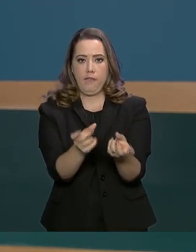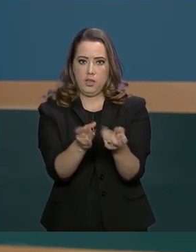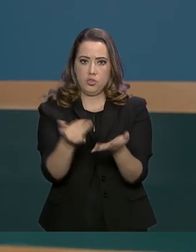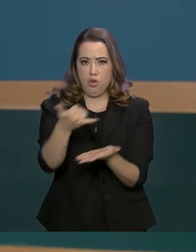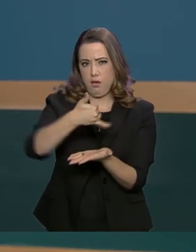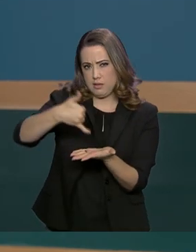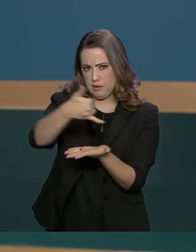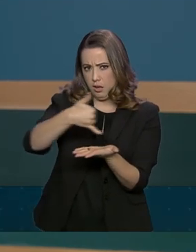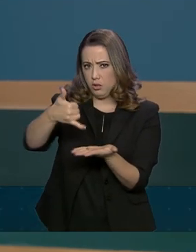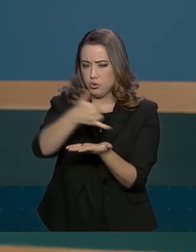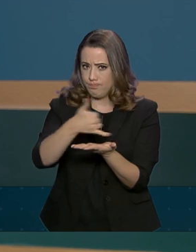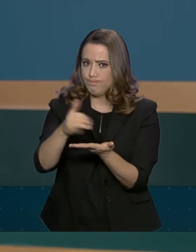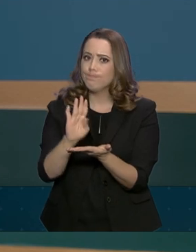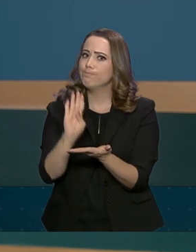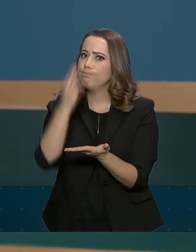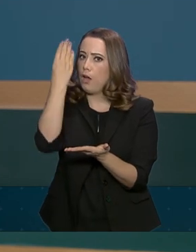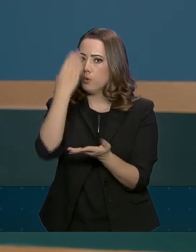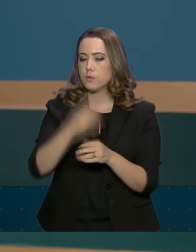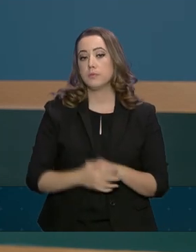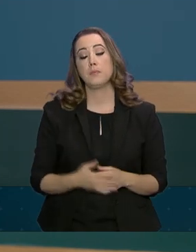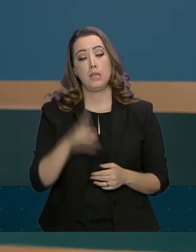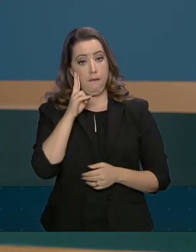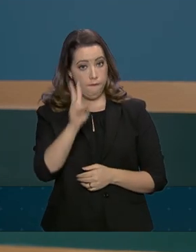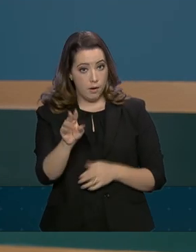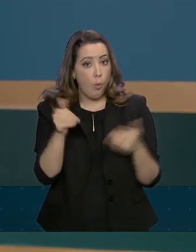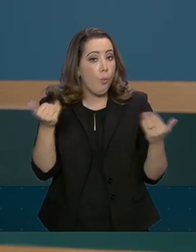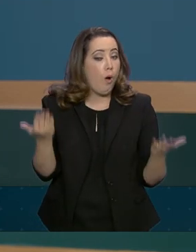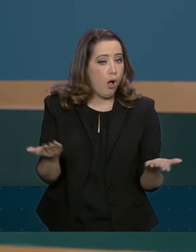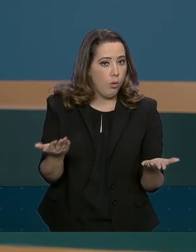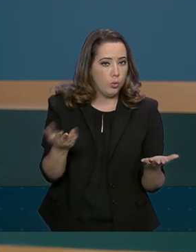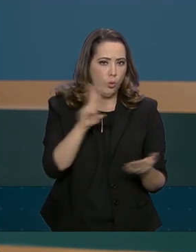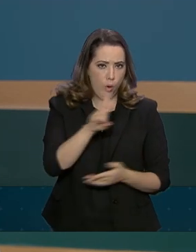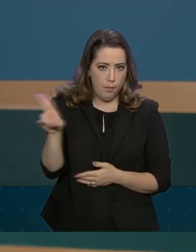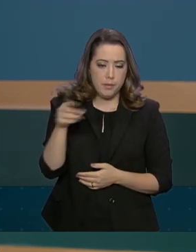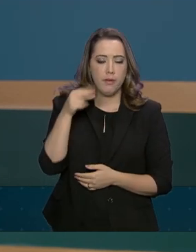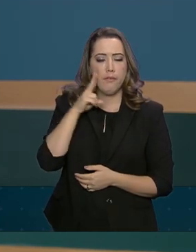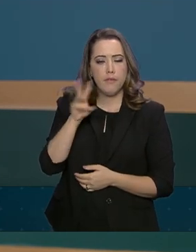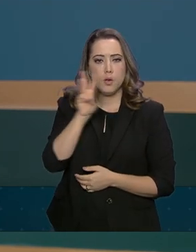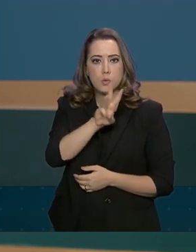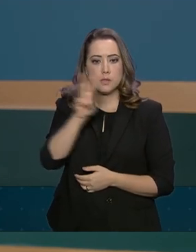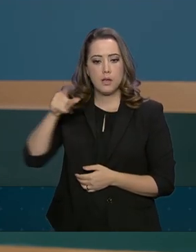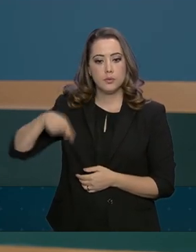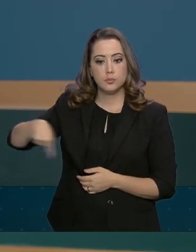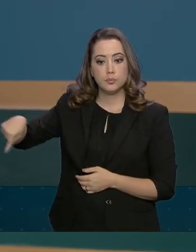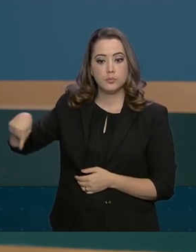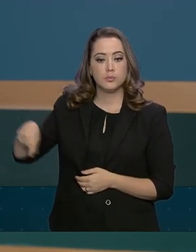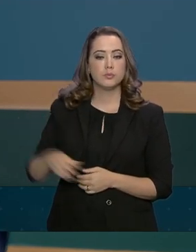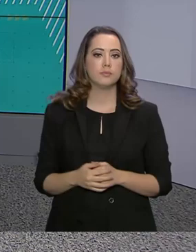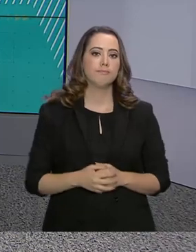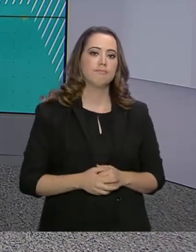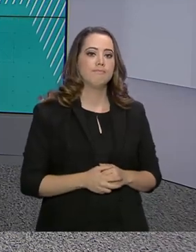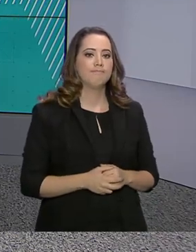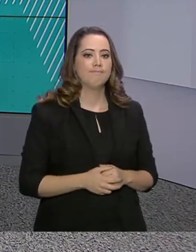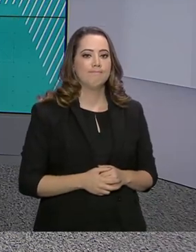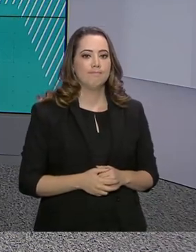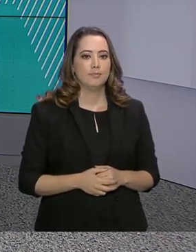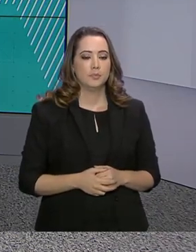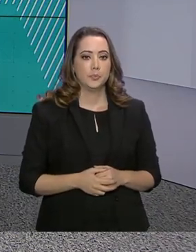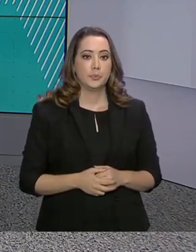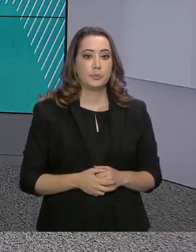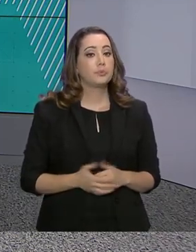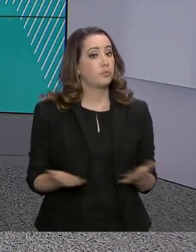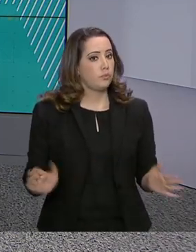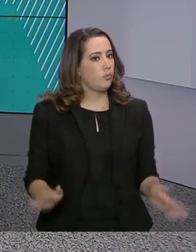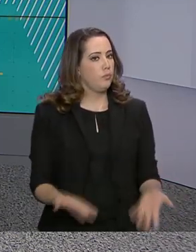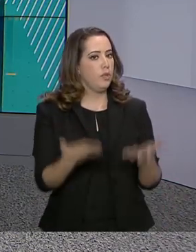acessar a lista completa das marcas suspensas, é só acessar o site que aparece aí na sua tela. A